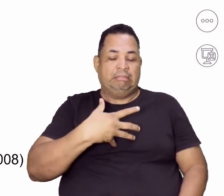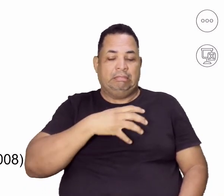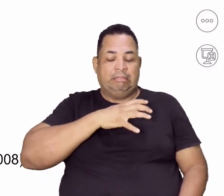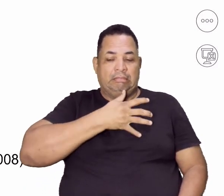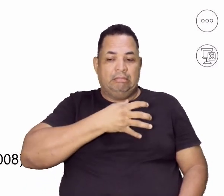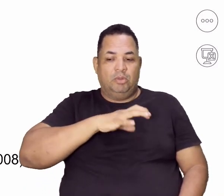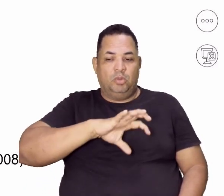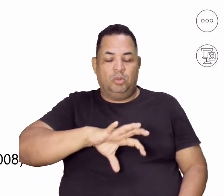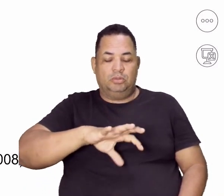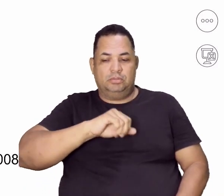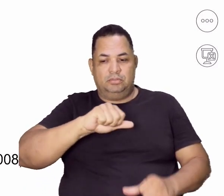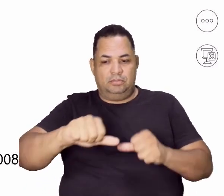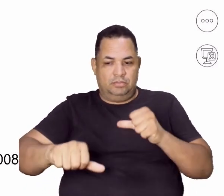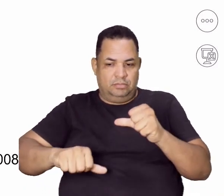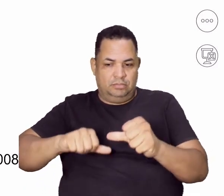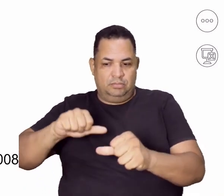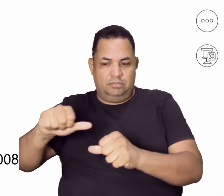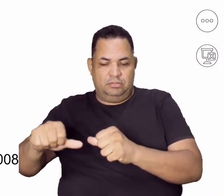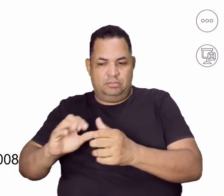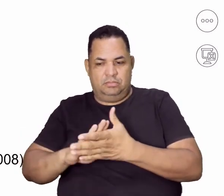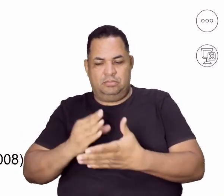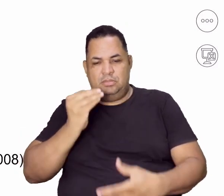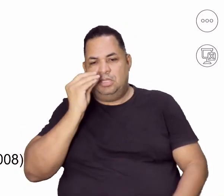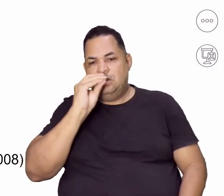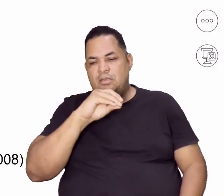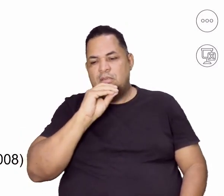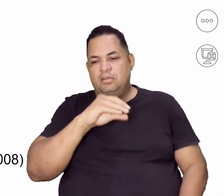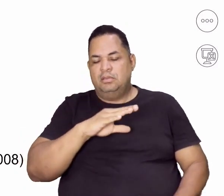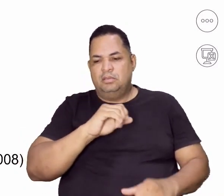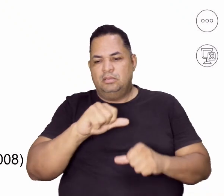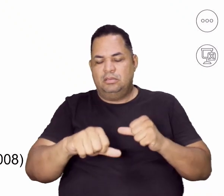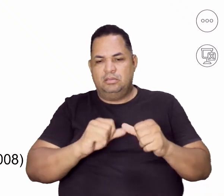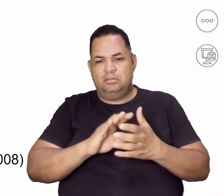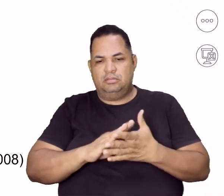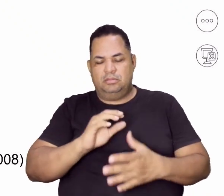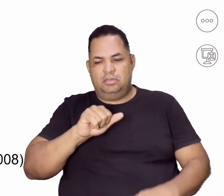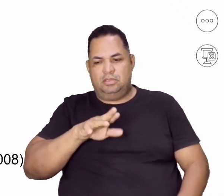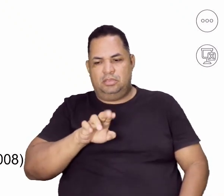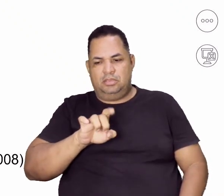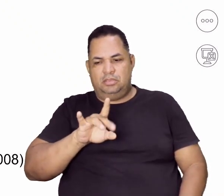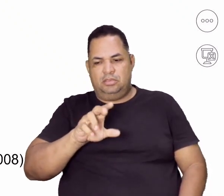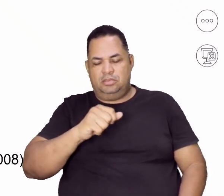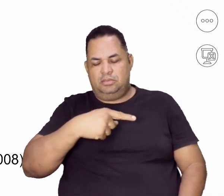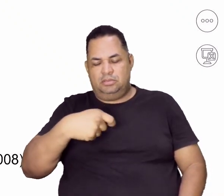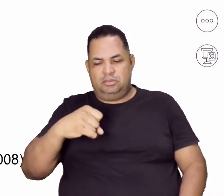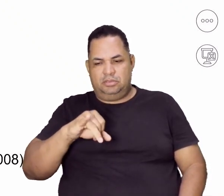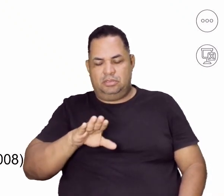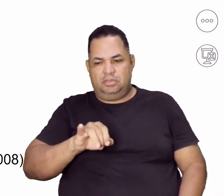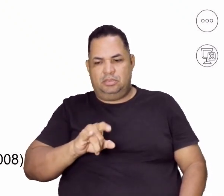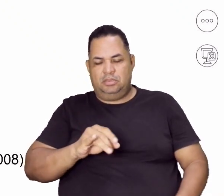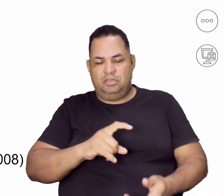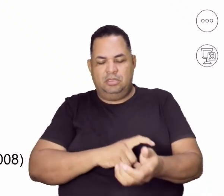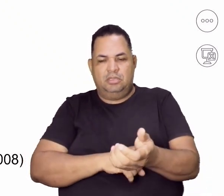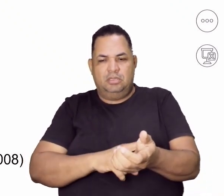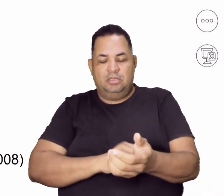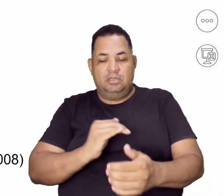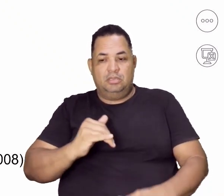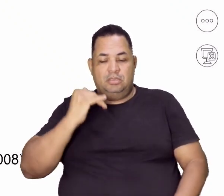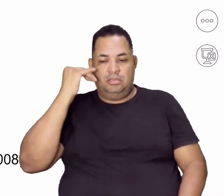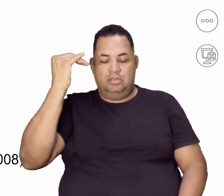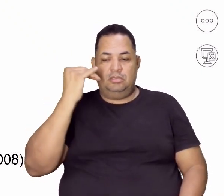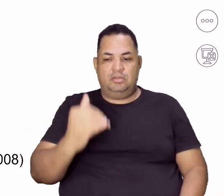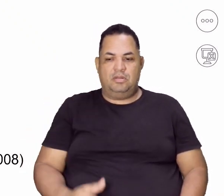se tornando mais vulnerável a tudo isso e pode ser levado aí a uma anorexia nervosa, que é o alto grau aí dessa